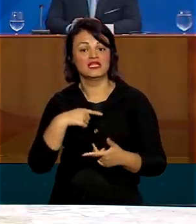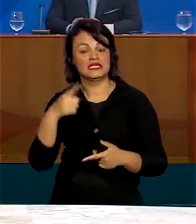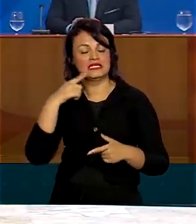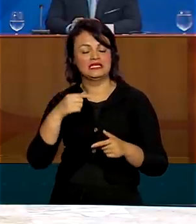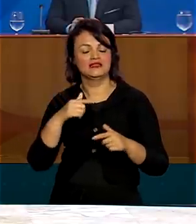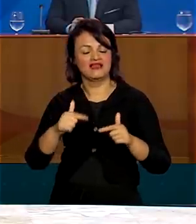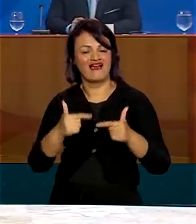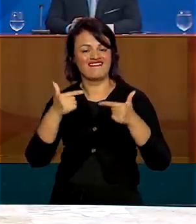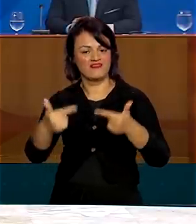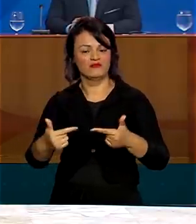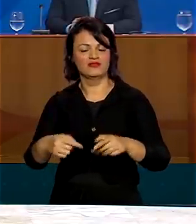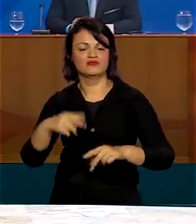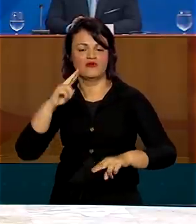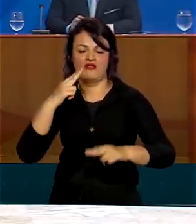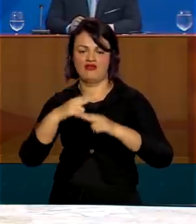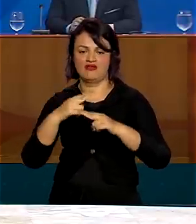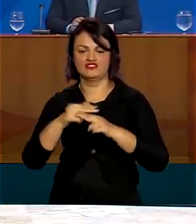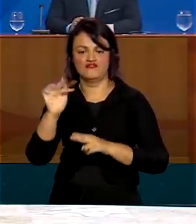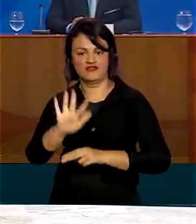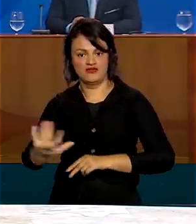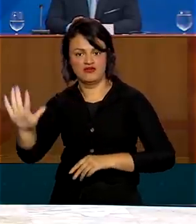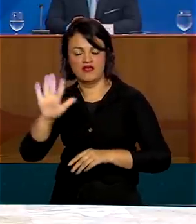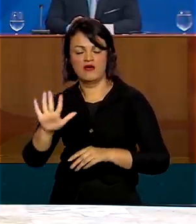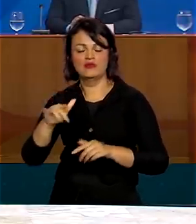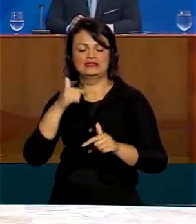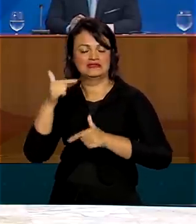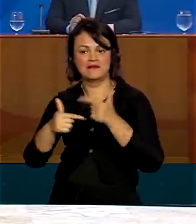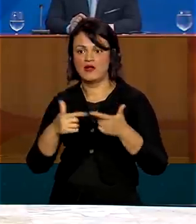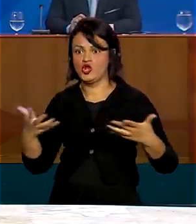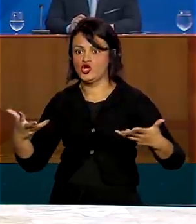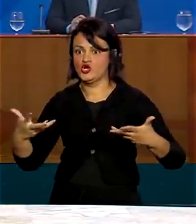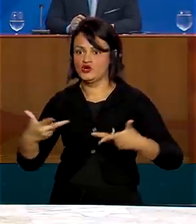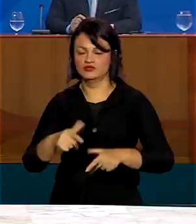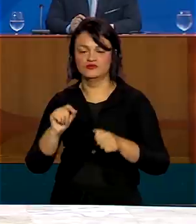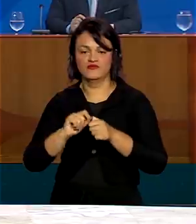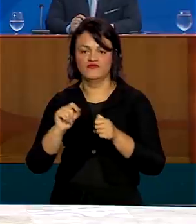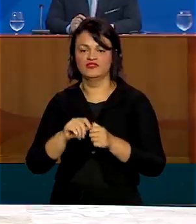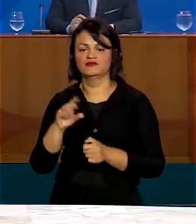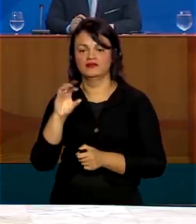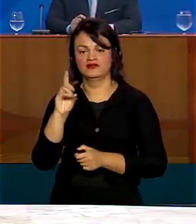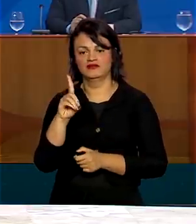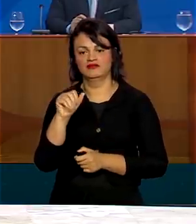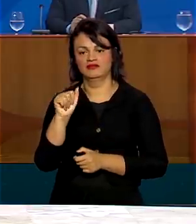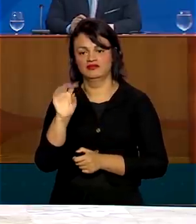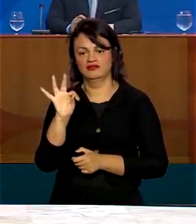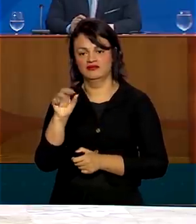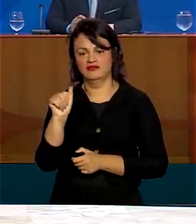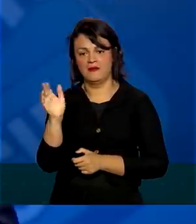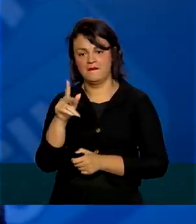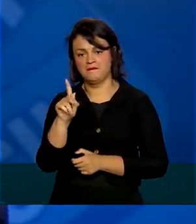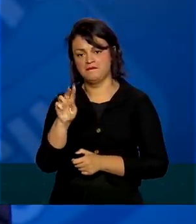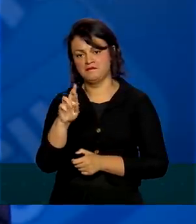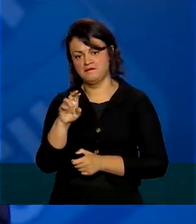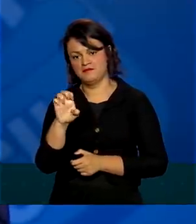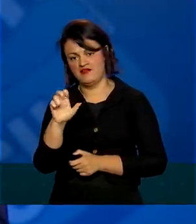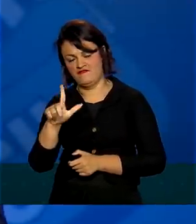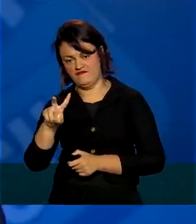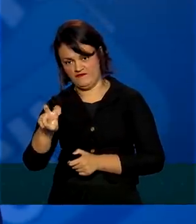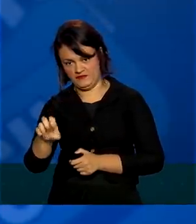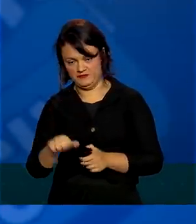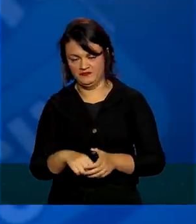execução da Caixa Federal e com o trabalho extraordinário feito pela Dataprev. Portanto, eu quero deixar,